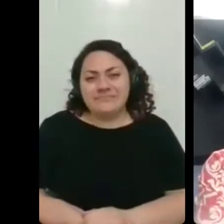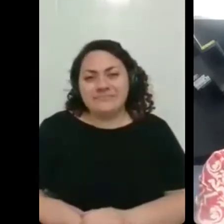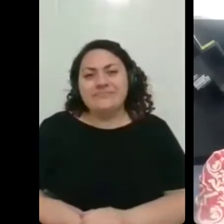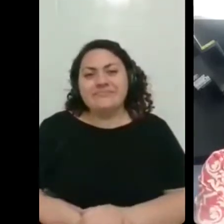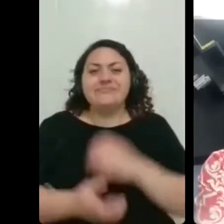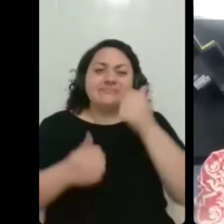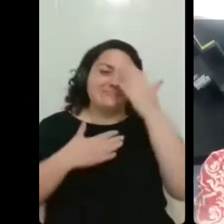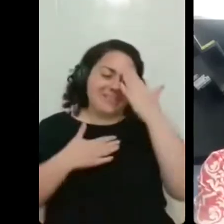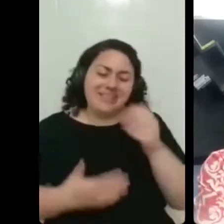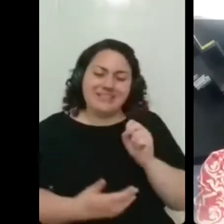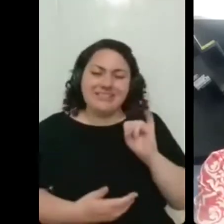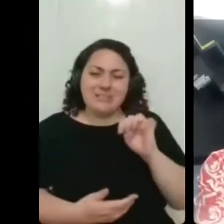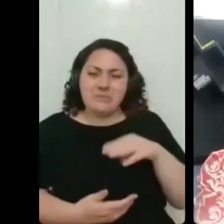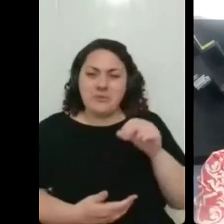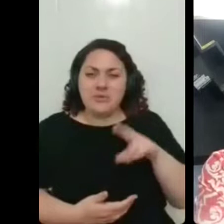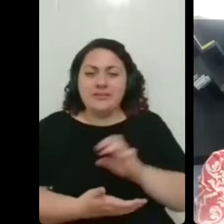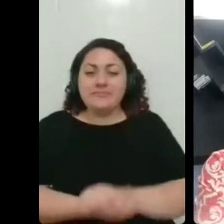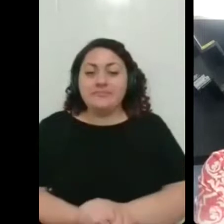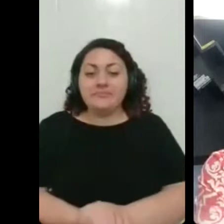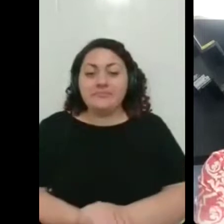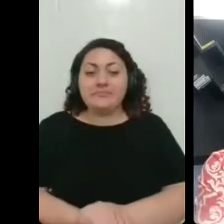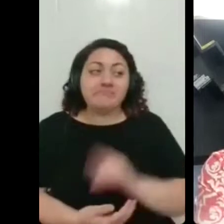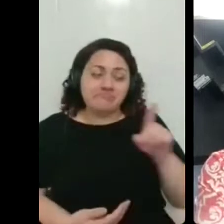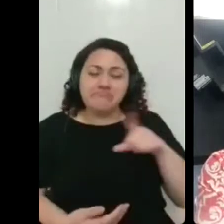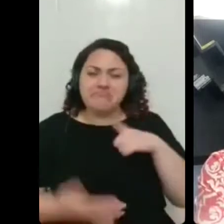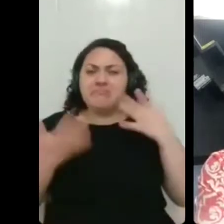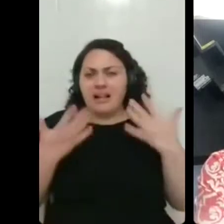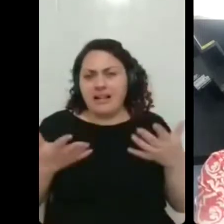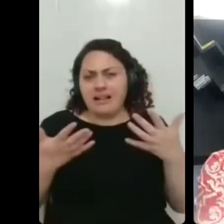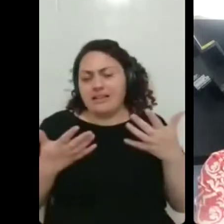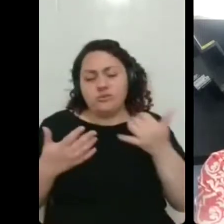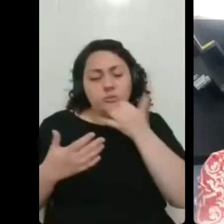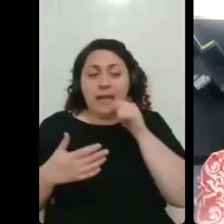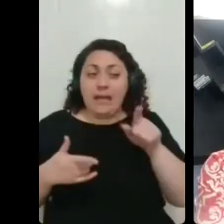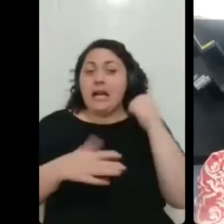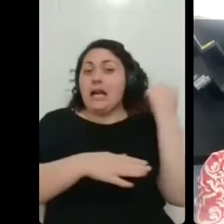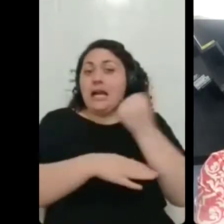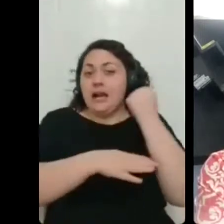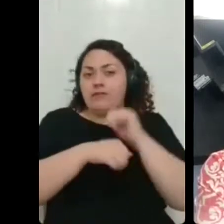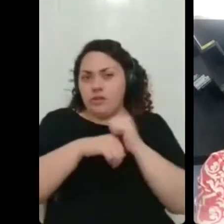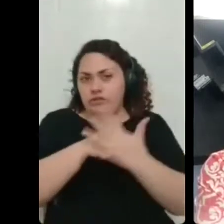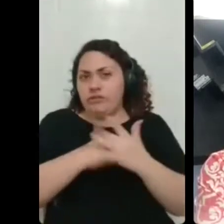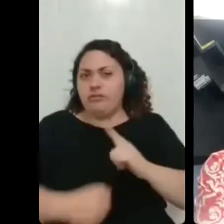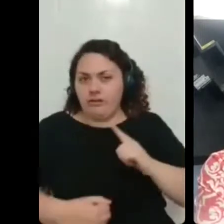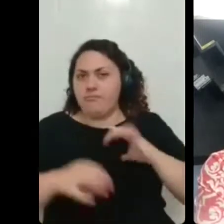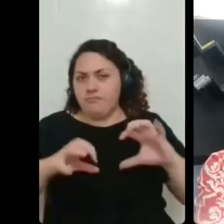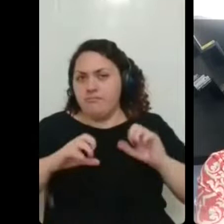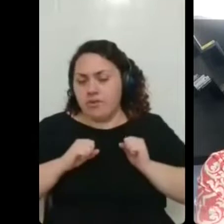Simone ela teve de forma grave a doença e foi muito